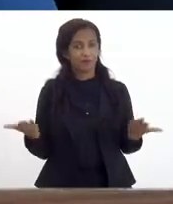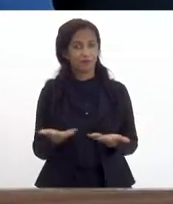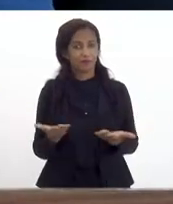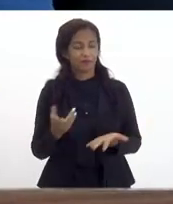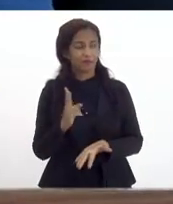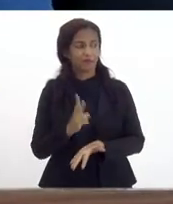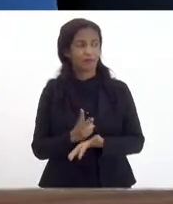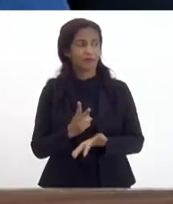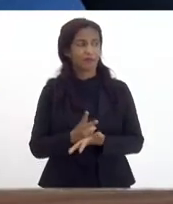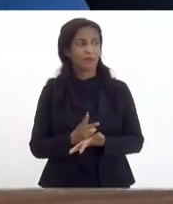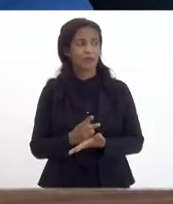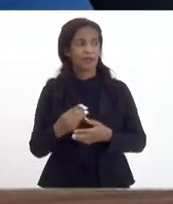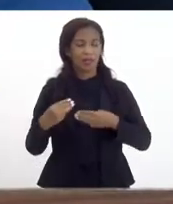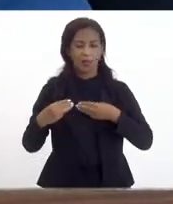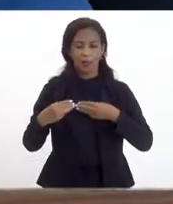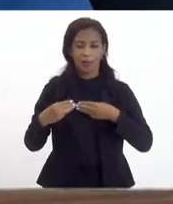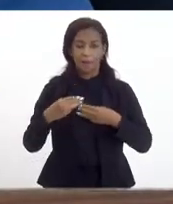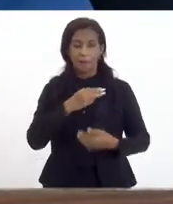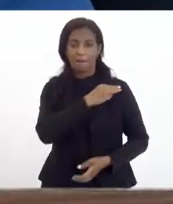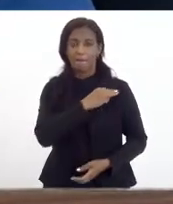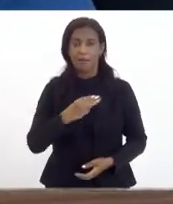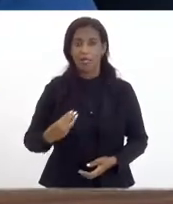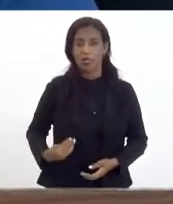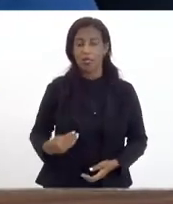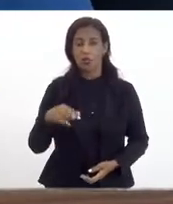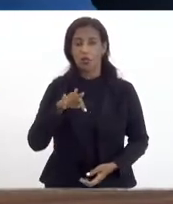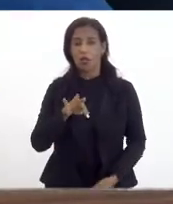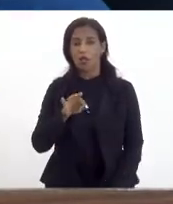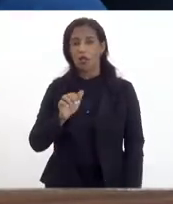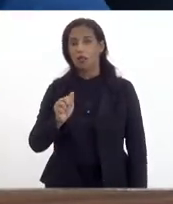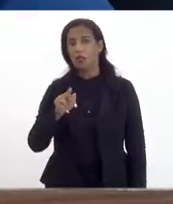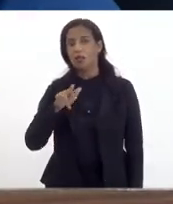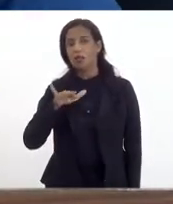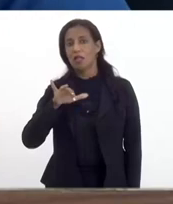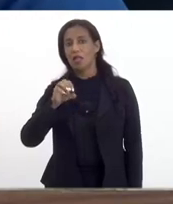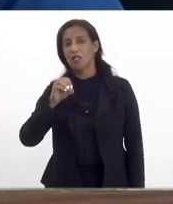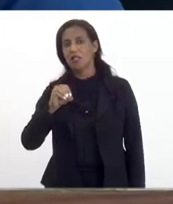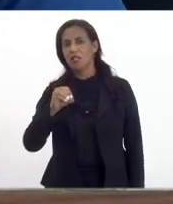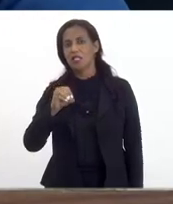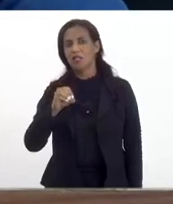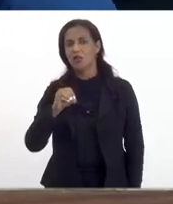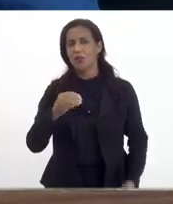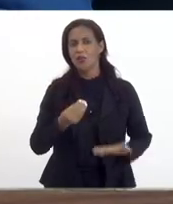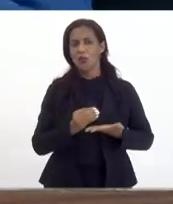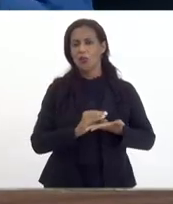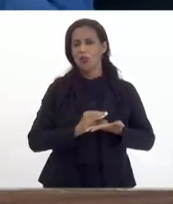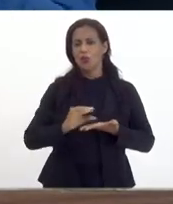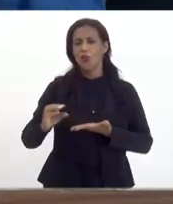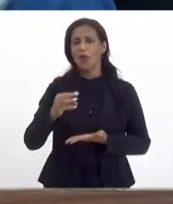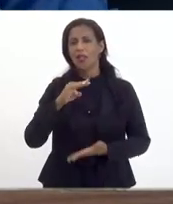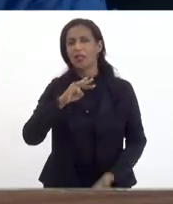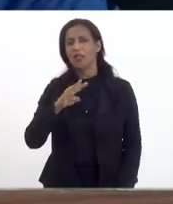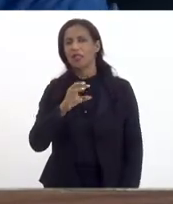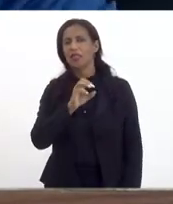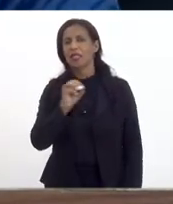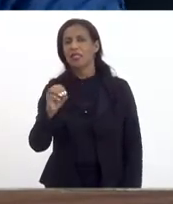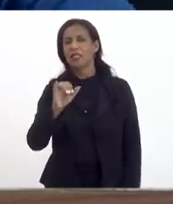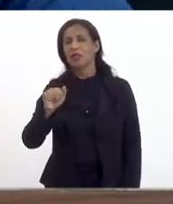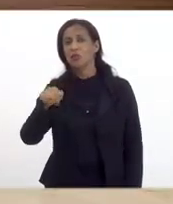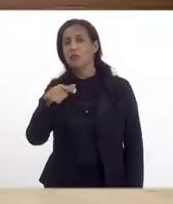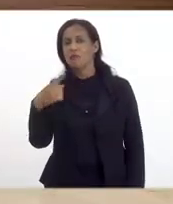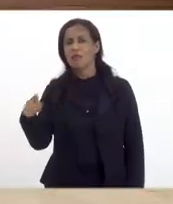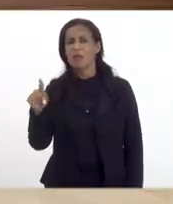o ministro Tarciso da infraestrutura está destinando 300 milhões de reais para o metrô de Belo